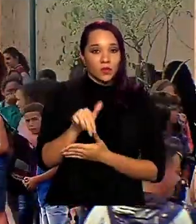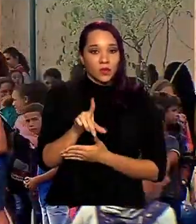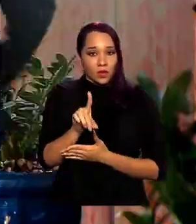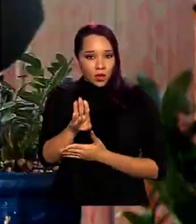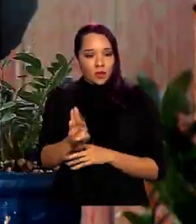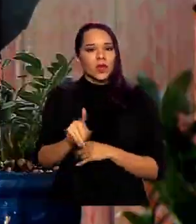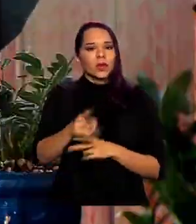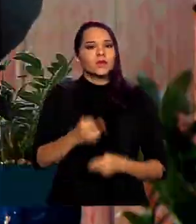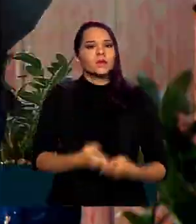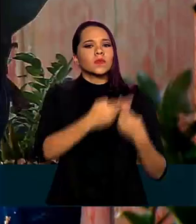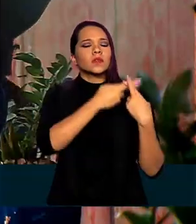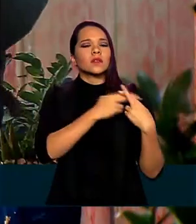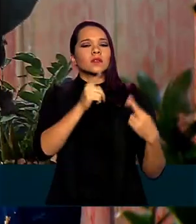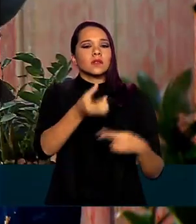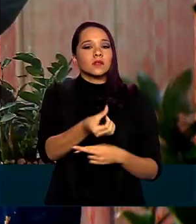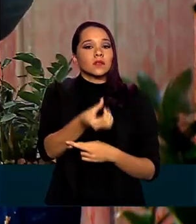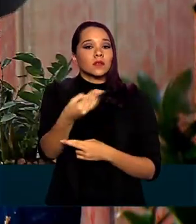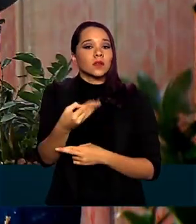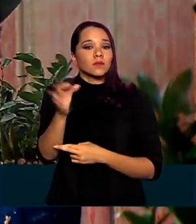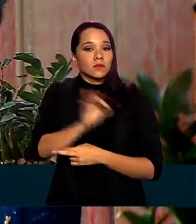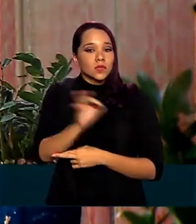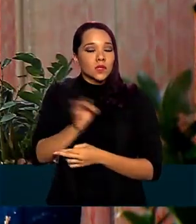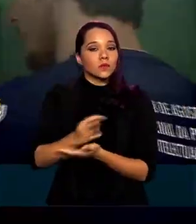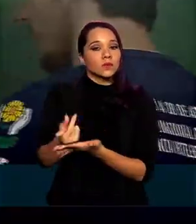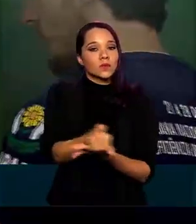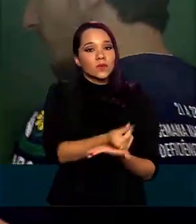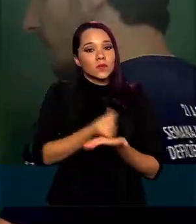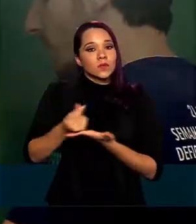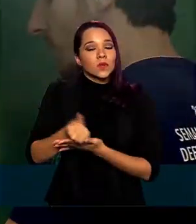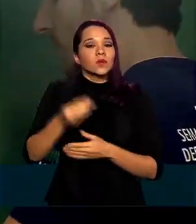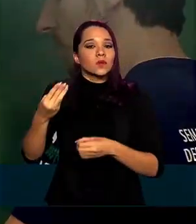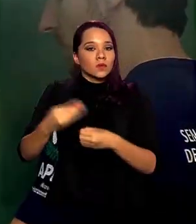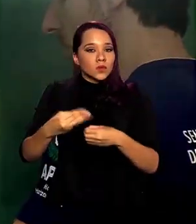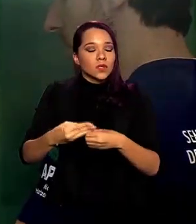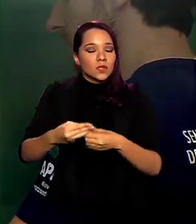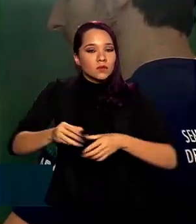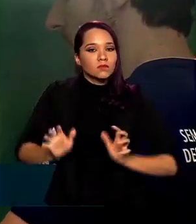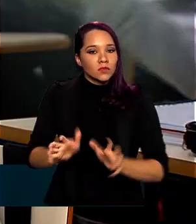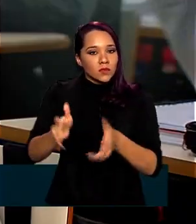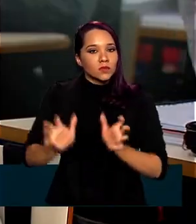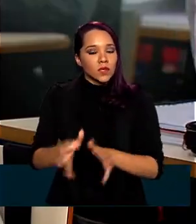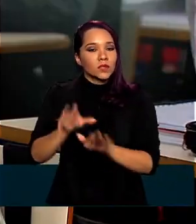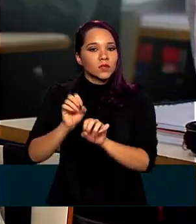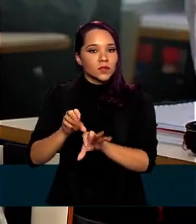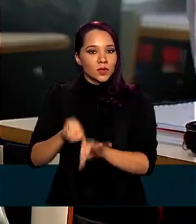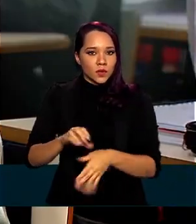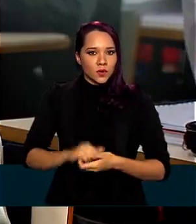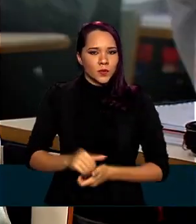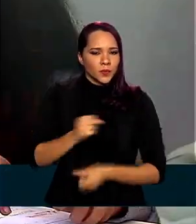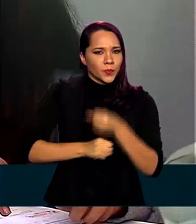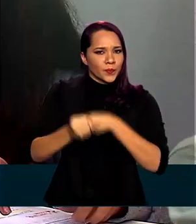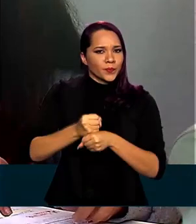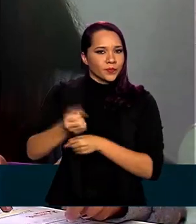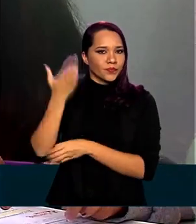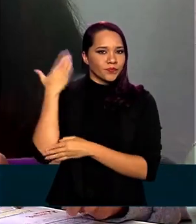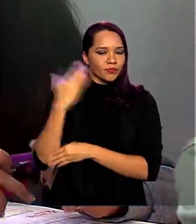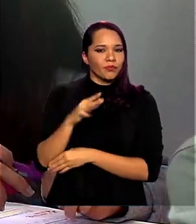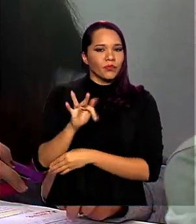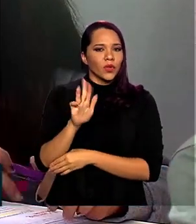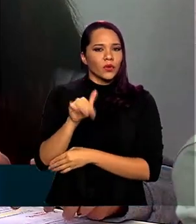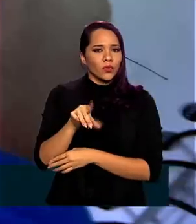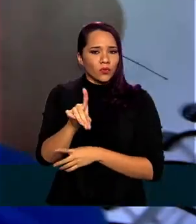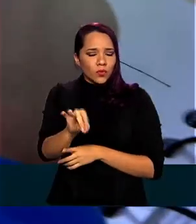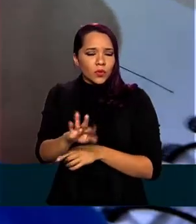responsável por 63% dos recursos que os municípios investem em educação. No ano passado, o fundo